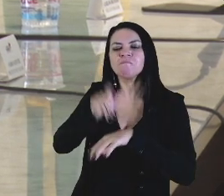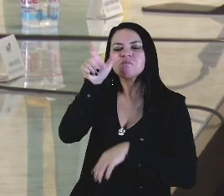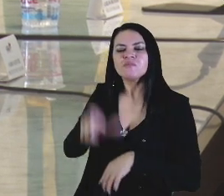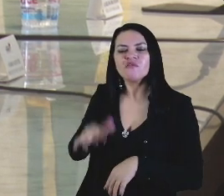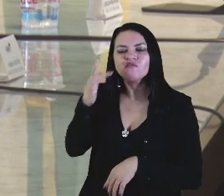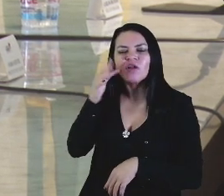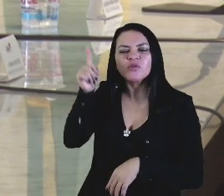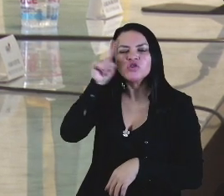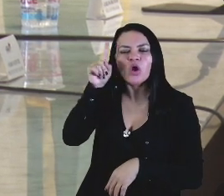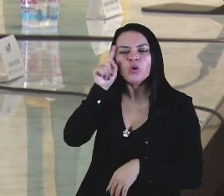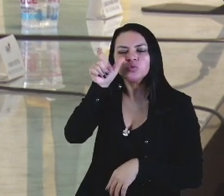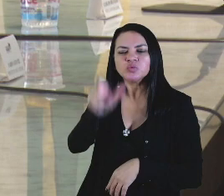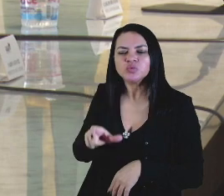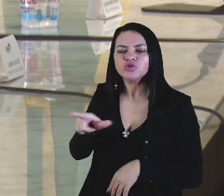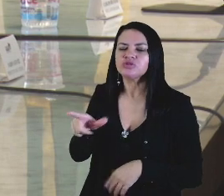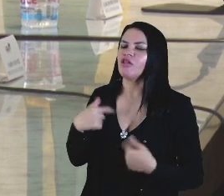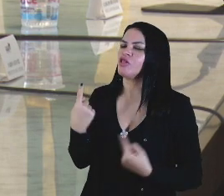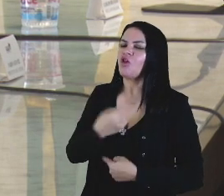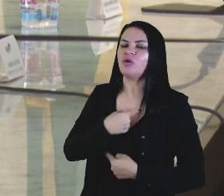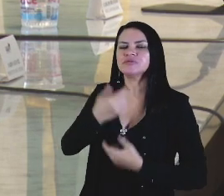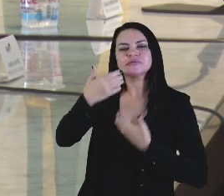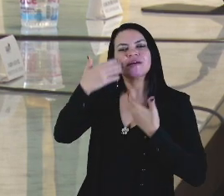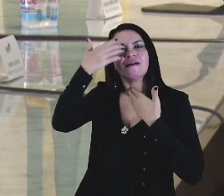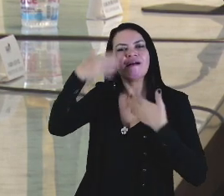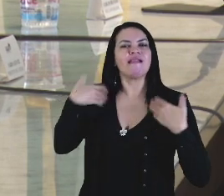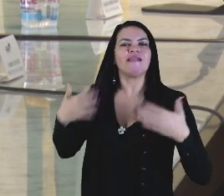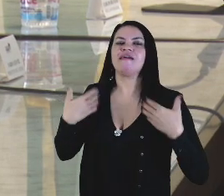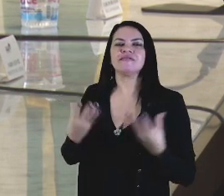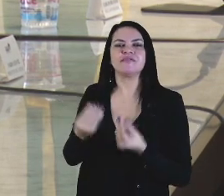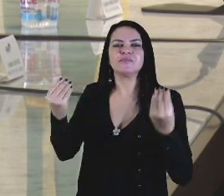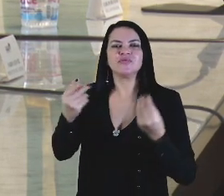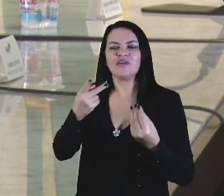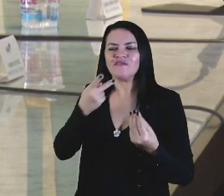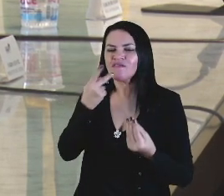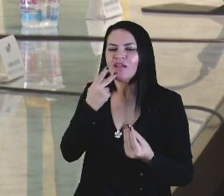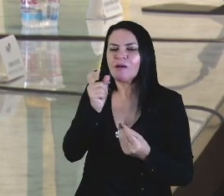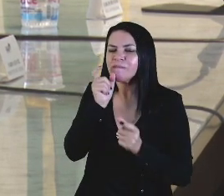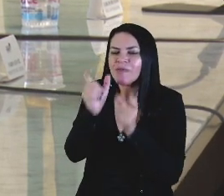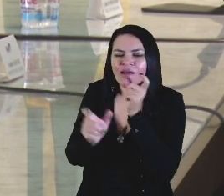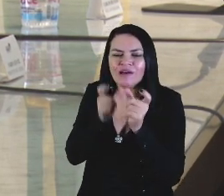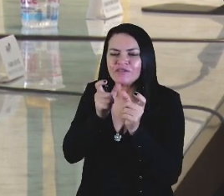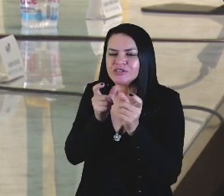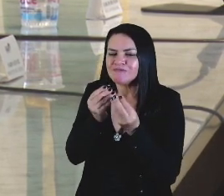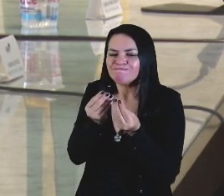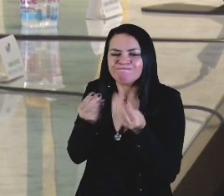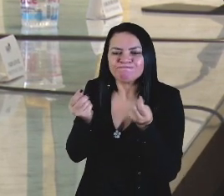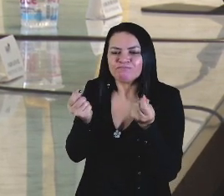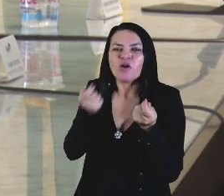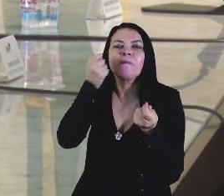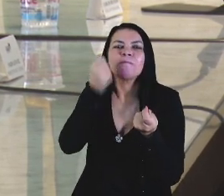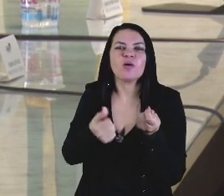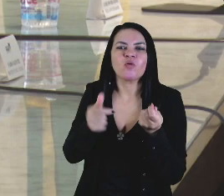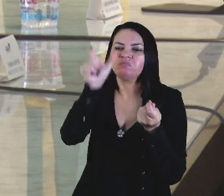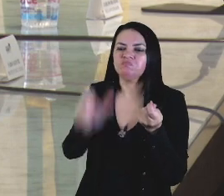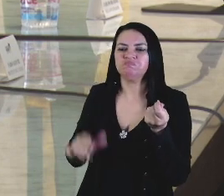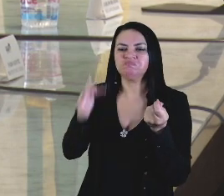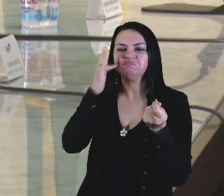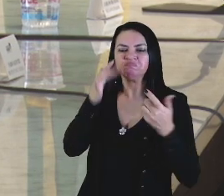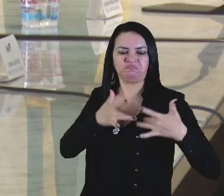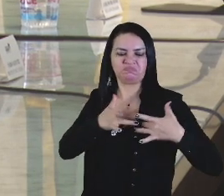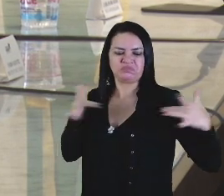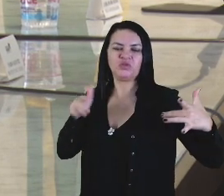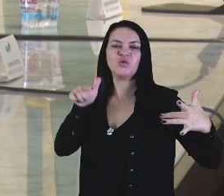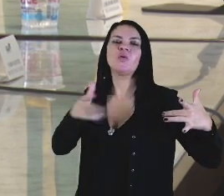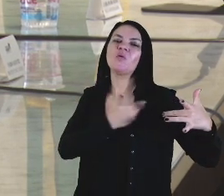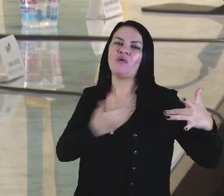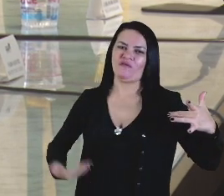todos os dias. Fica a nossa alegria e dizer, nesse momento, que palavras se tornam pequenas diante da atitude maior do